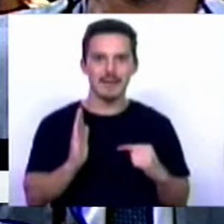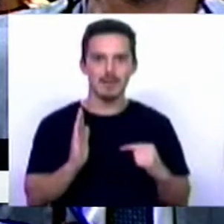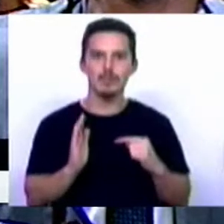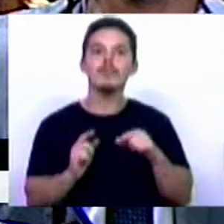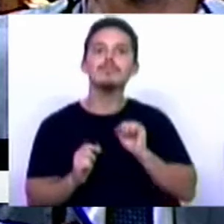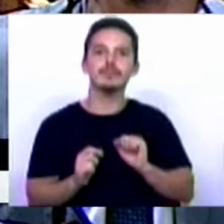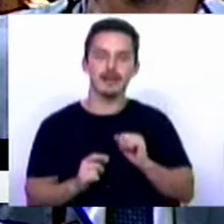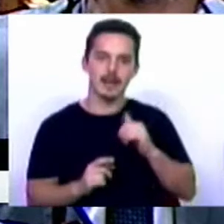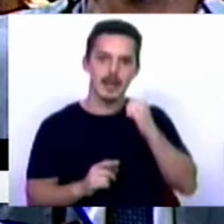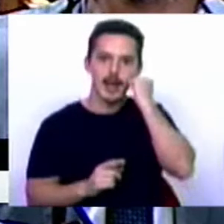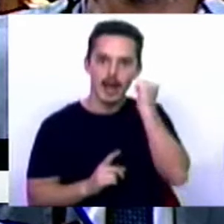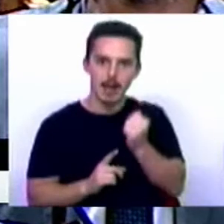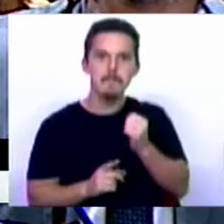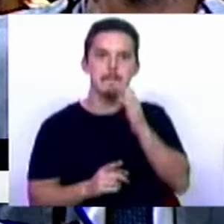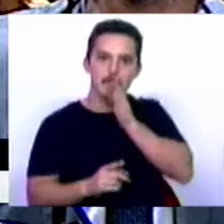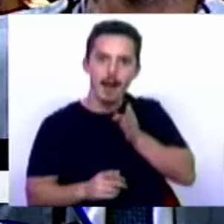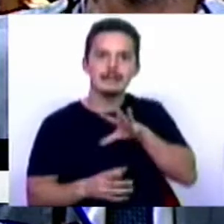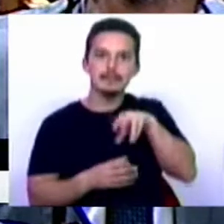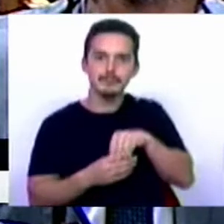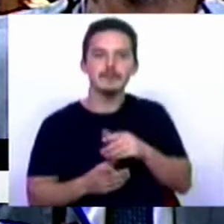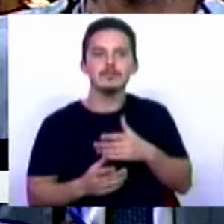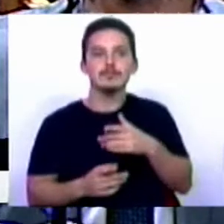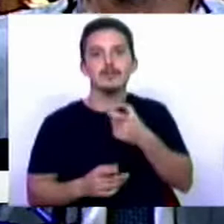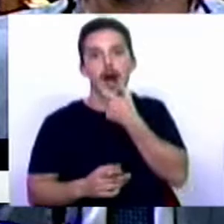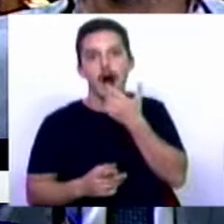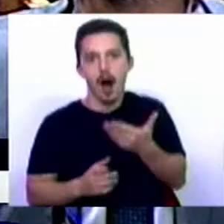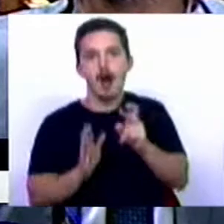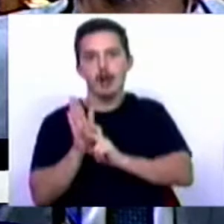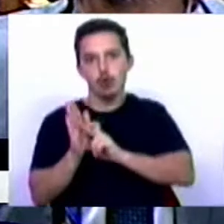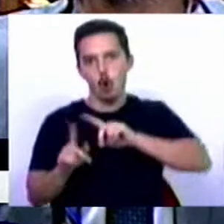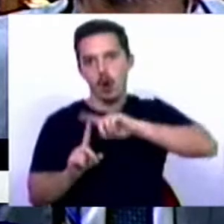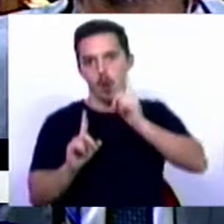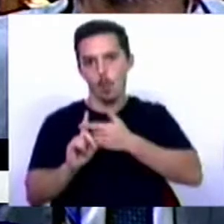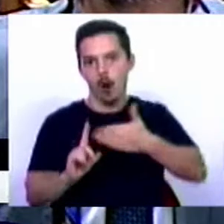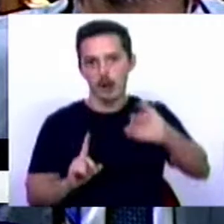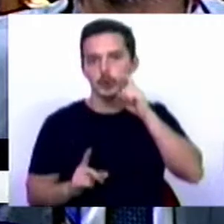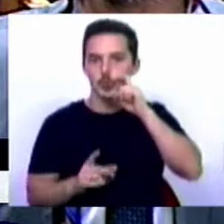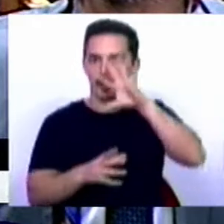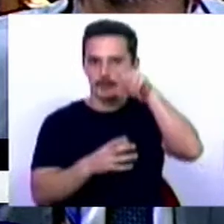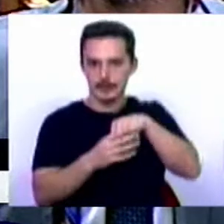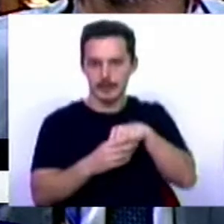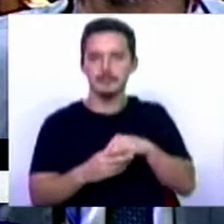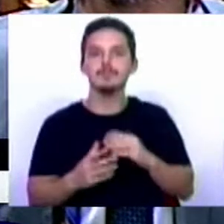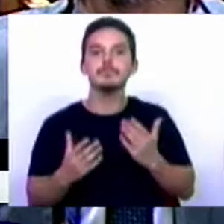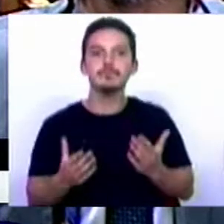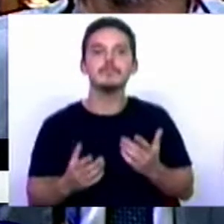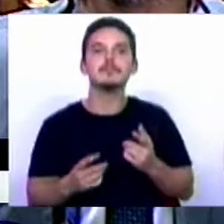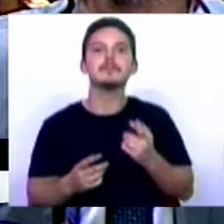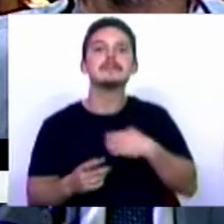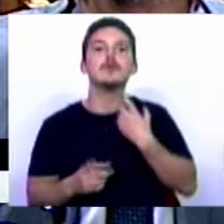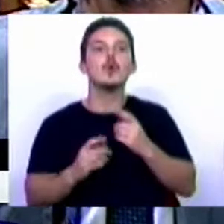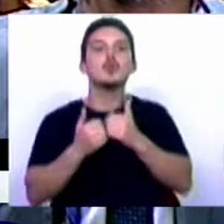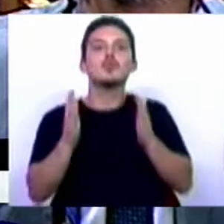práticas criminais, desde que existe relatório anual de segurança interna. Significa isto que tudo está